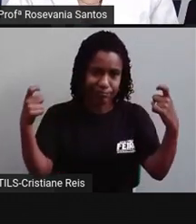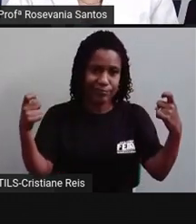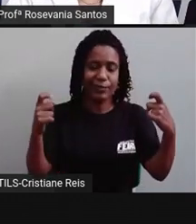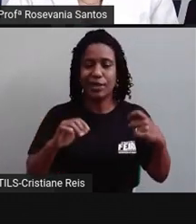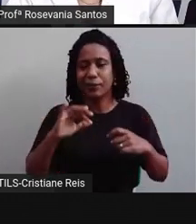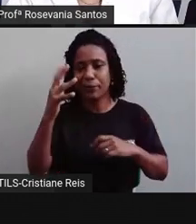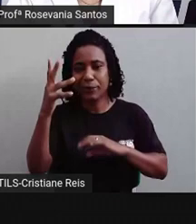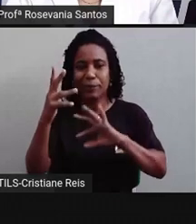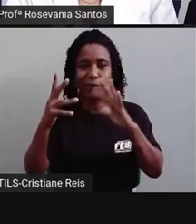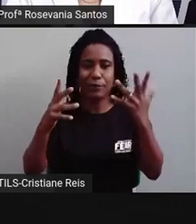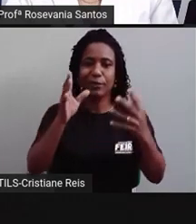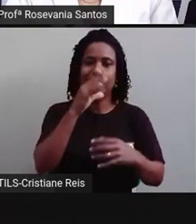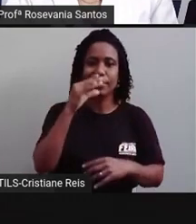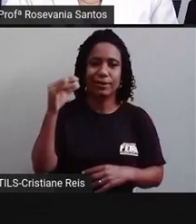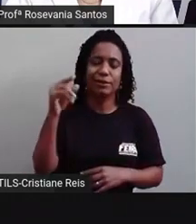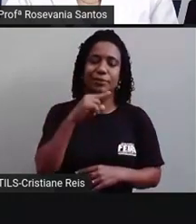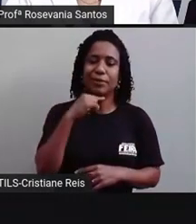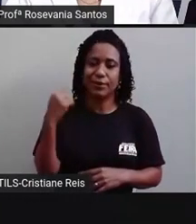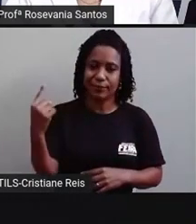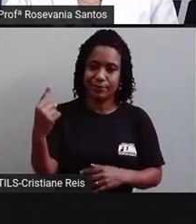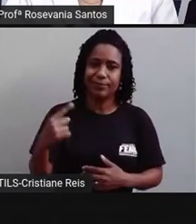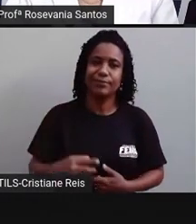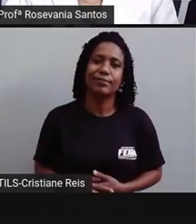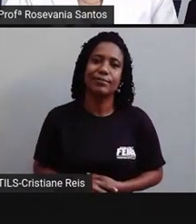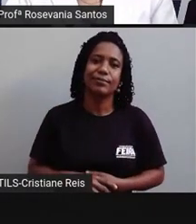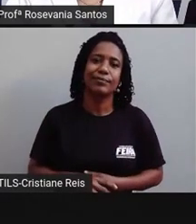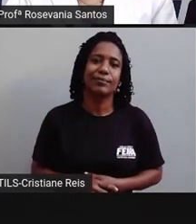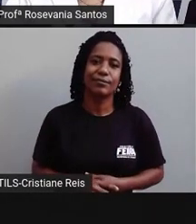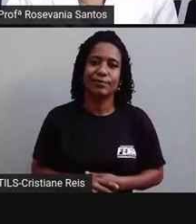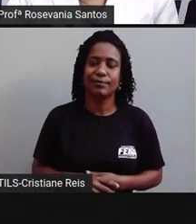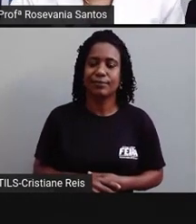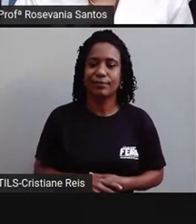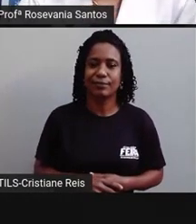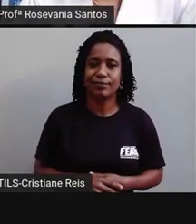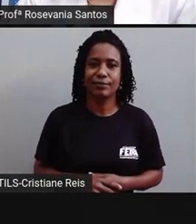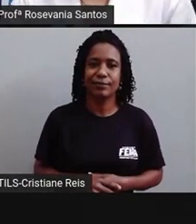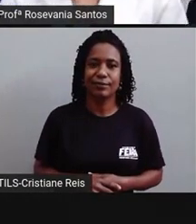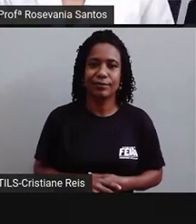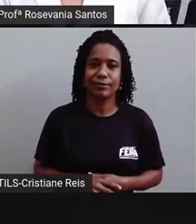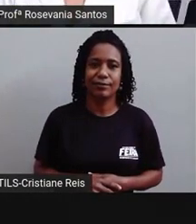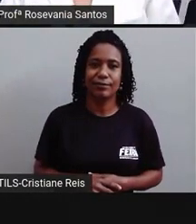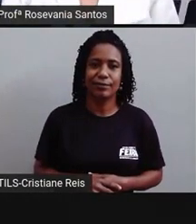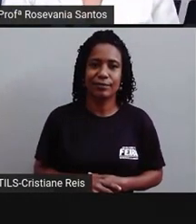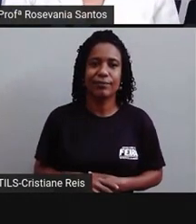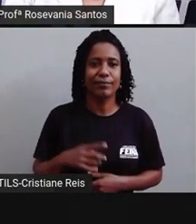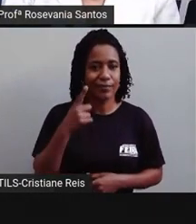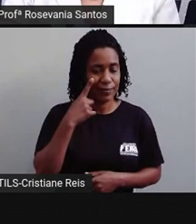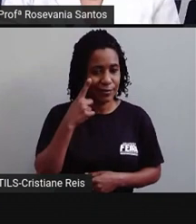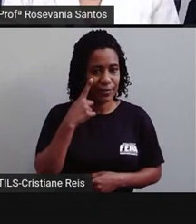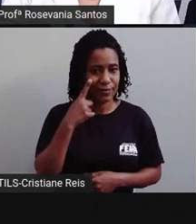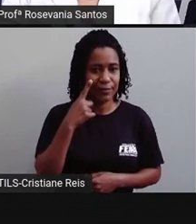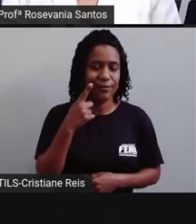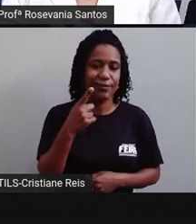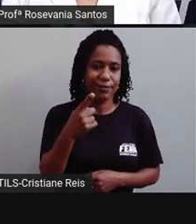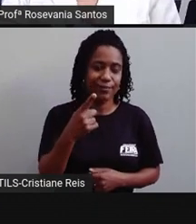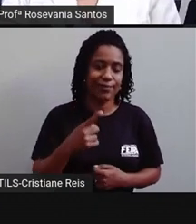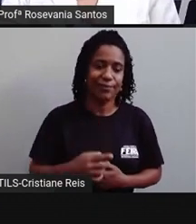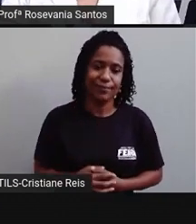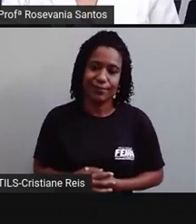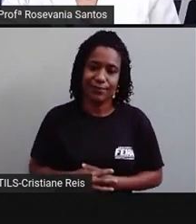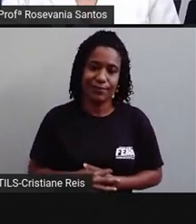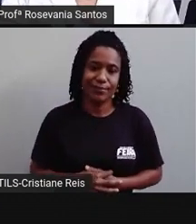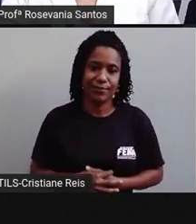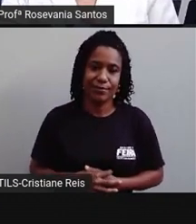morrerem, infelizmente, nesse processo aí, que a Prona vai falar agora, porque não é bem o assunto da aula, né, então,